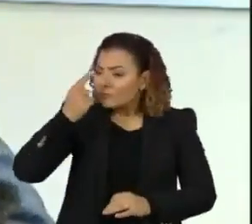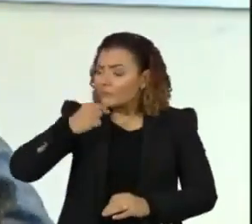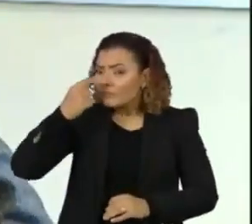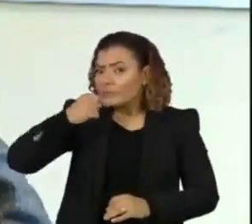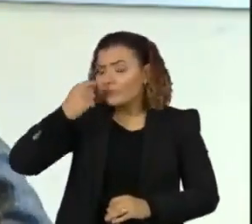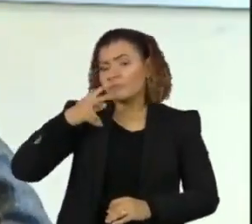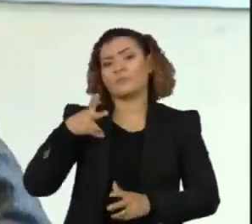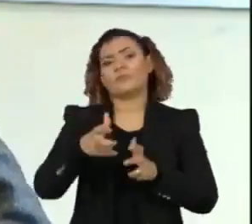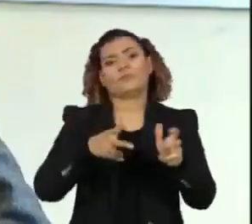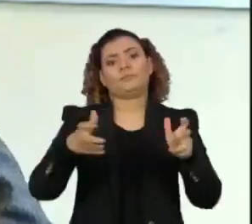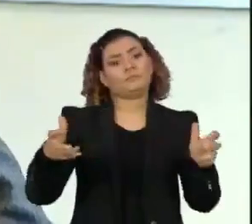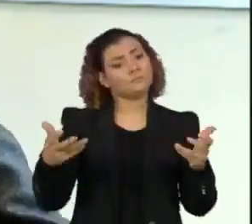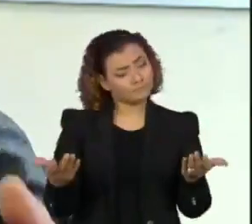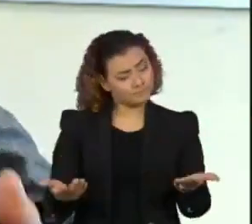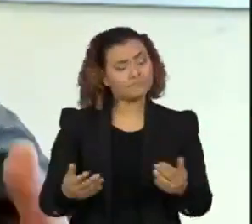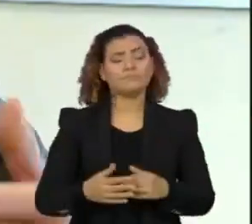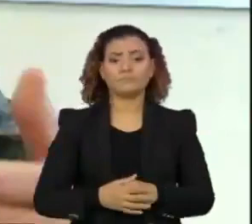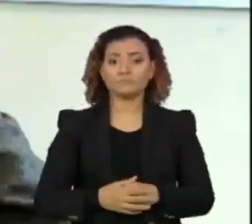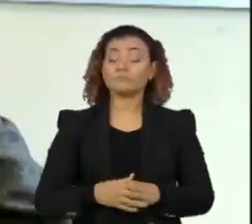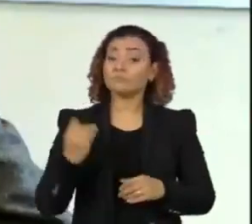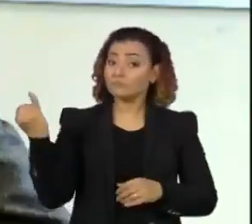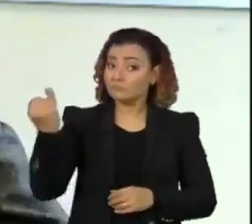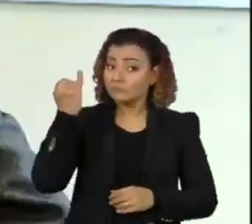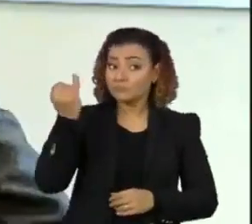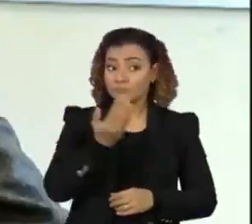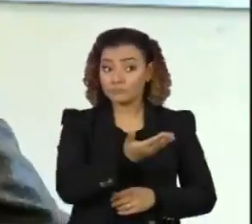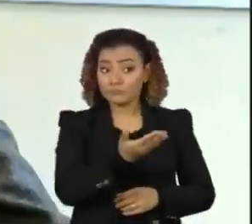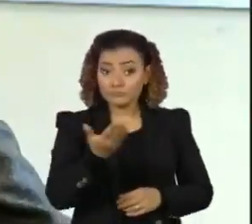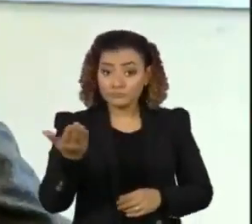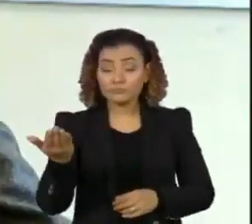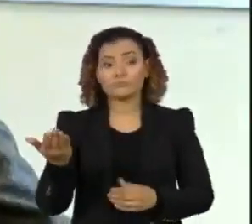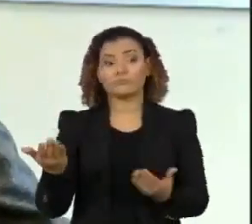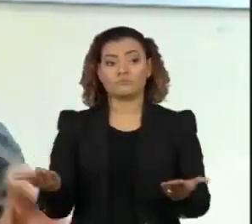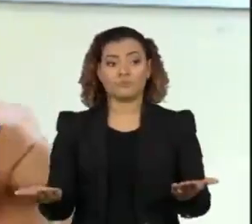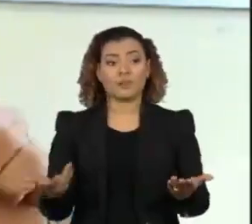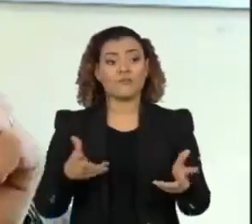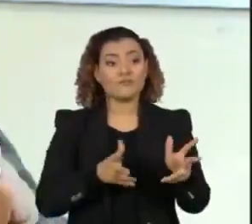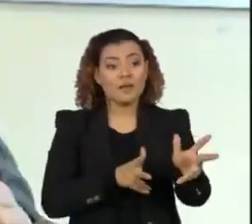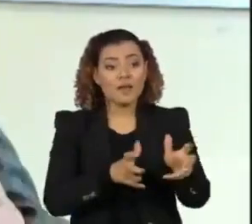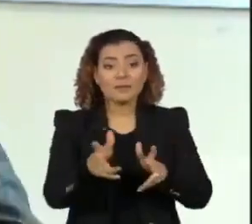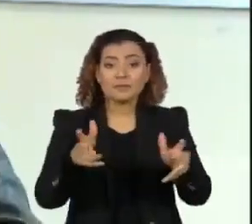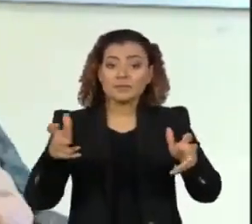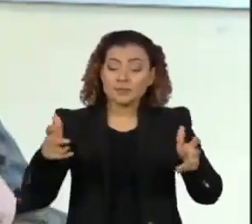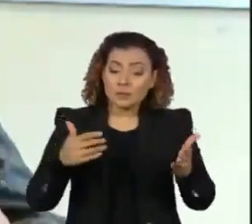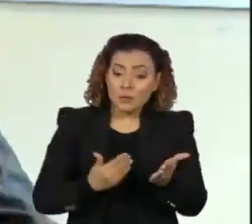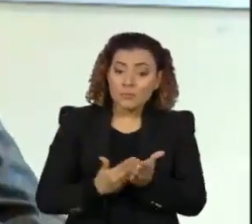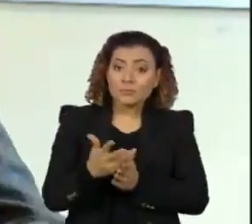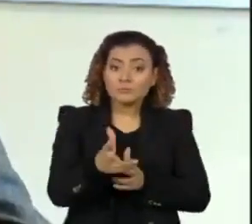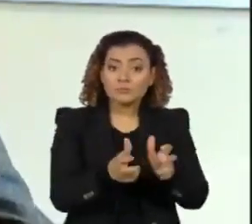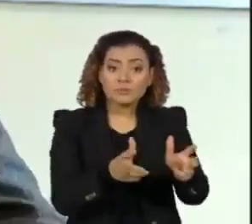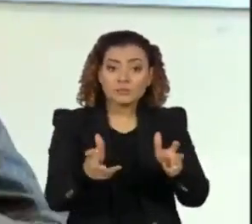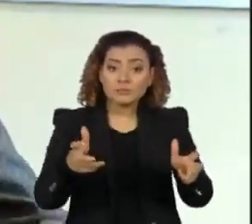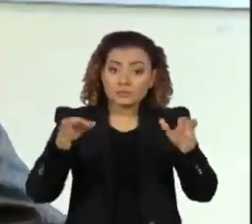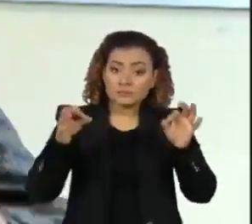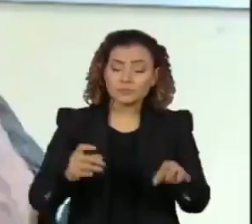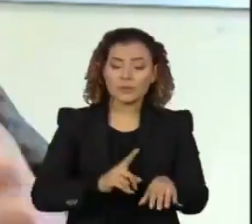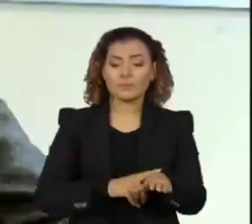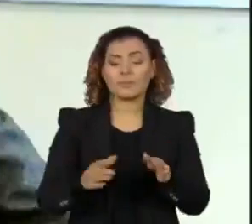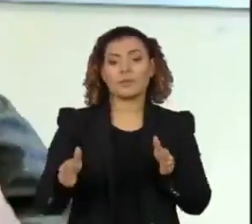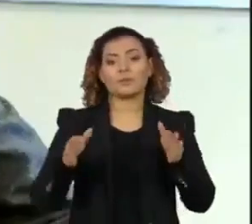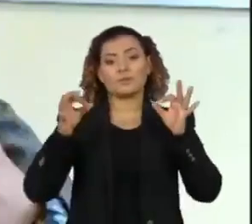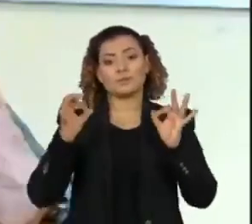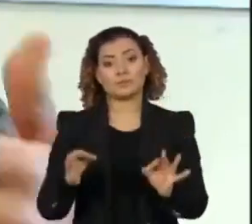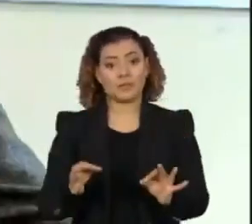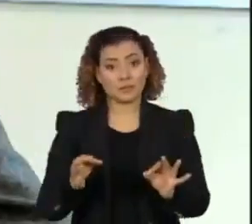doença, como dissemos, e é importante que a vacinação seja feita no momento correto. Porque